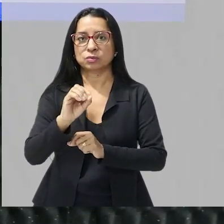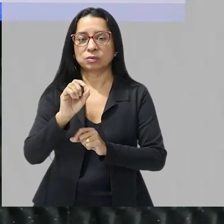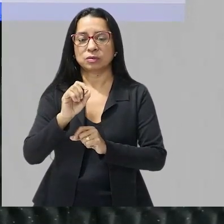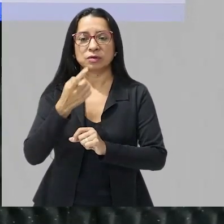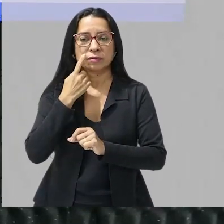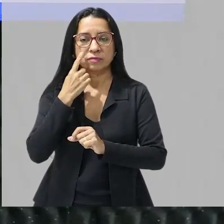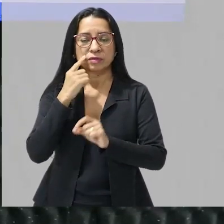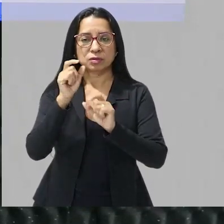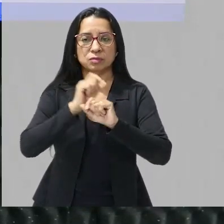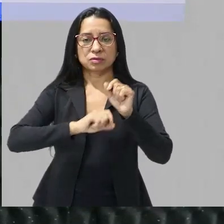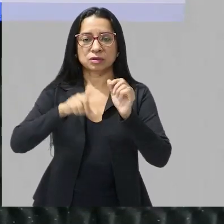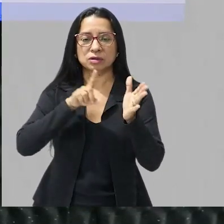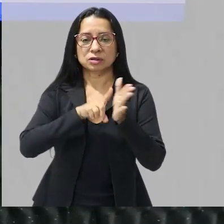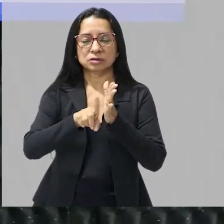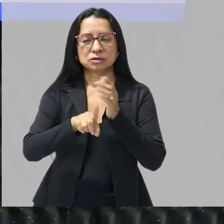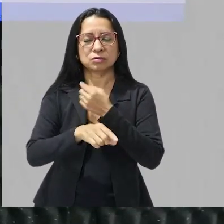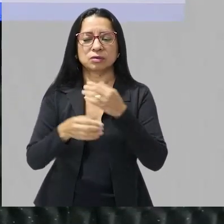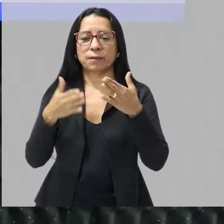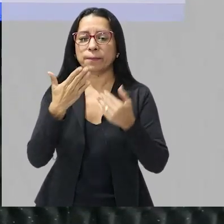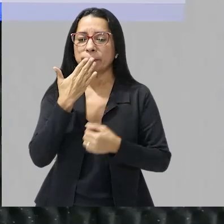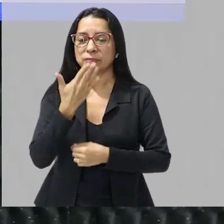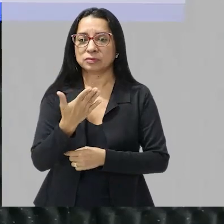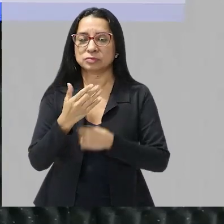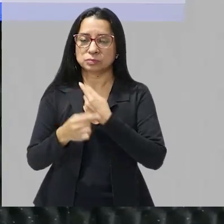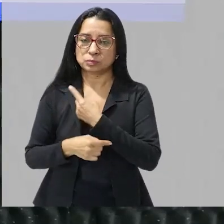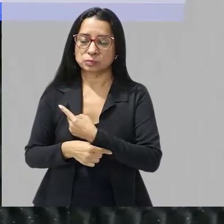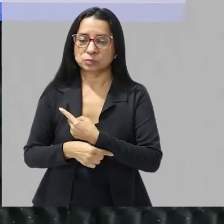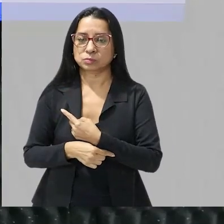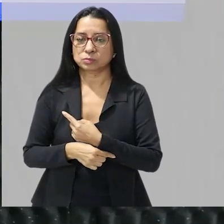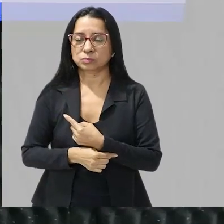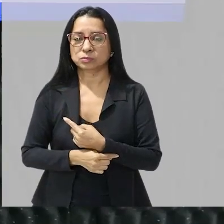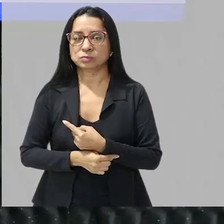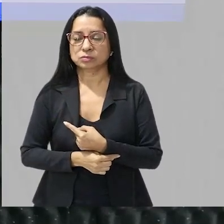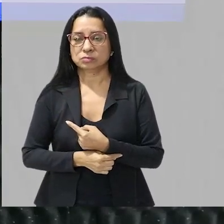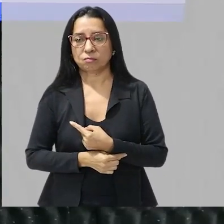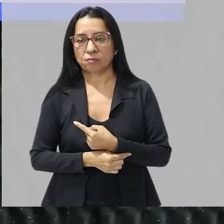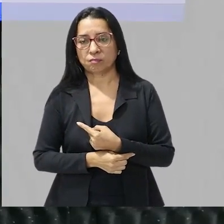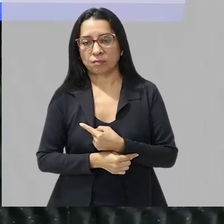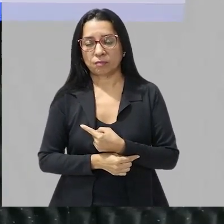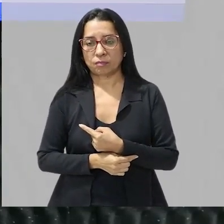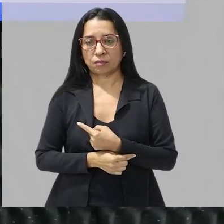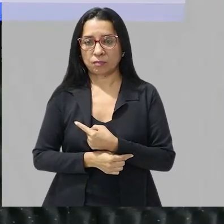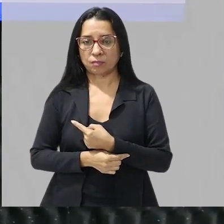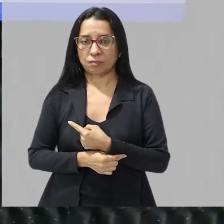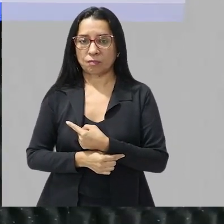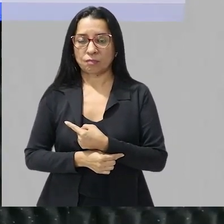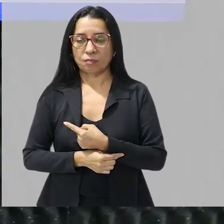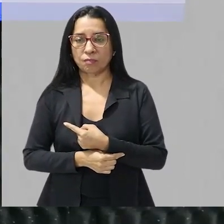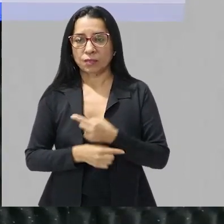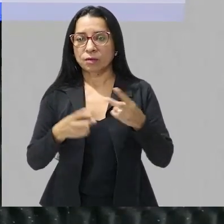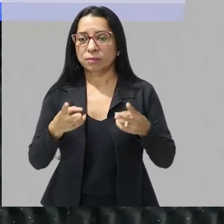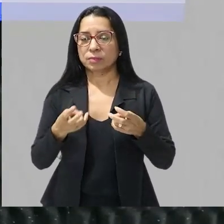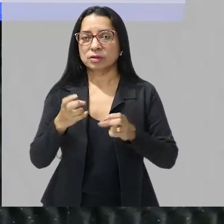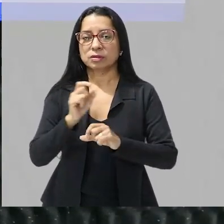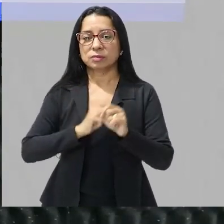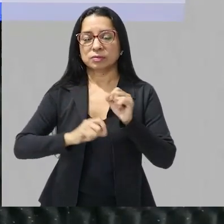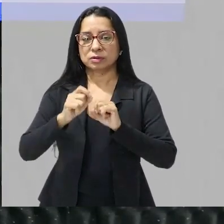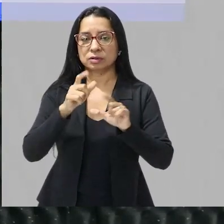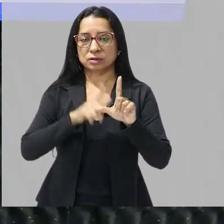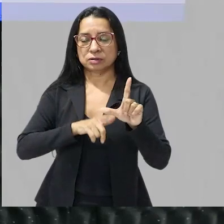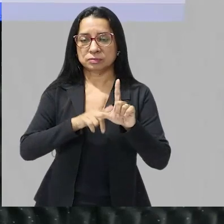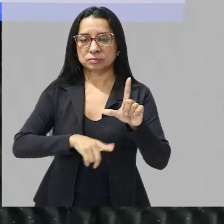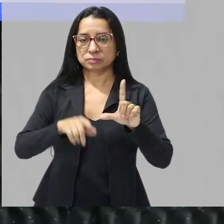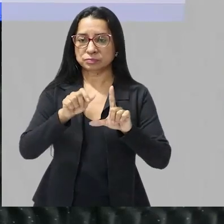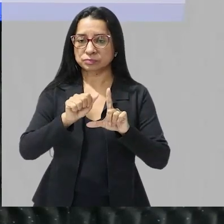relação ao funcionamento da enzima os resultados obtidos indicam o que pessoal então a gente percebe o seguinte a letra lá tá